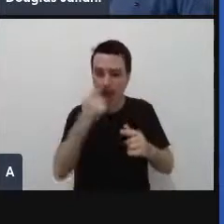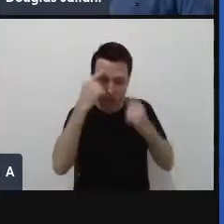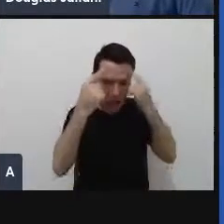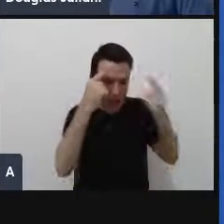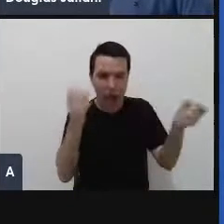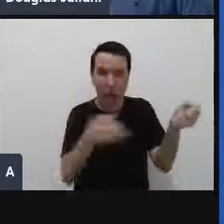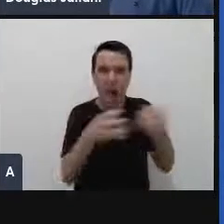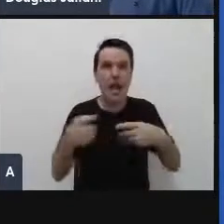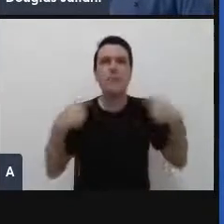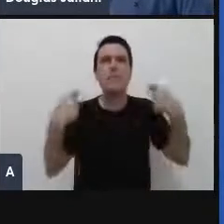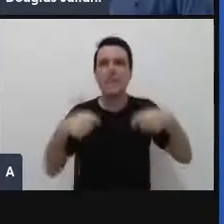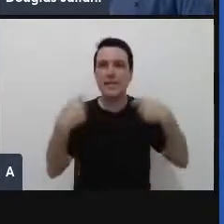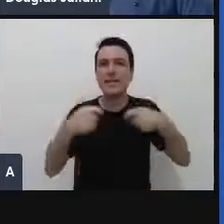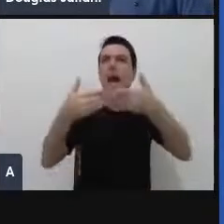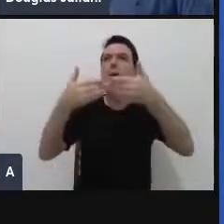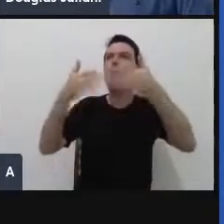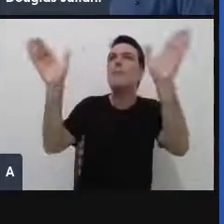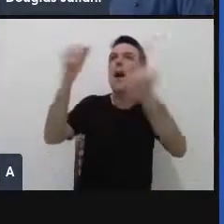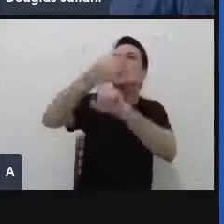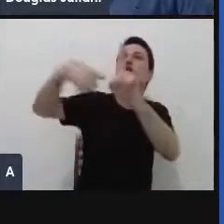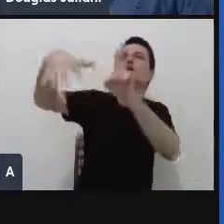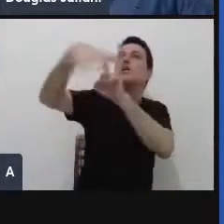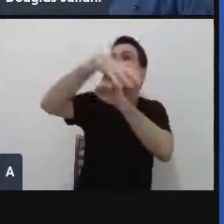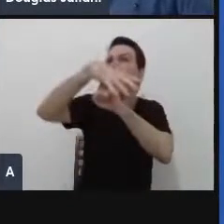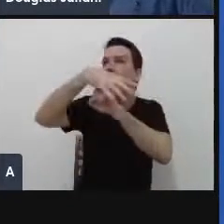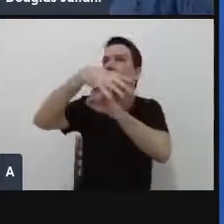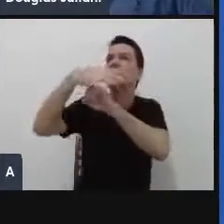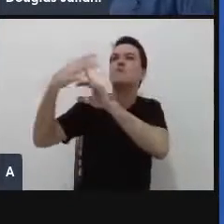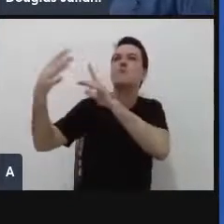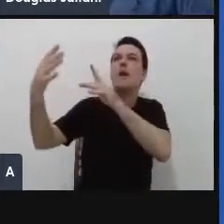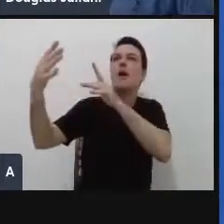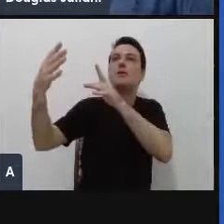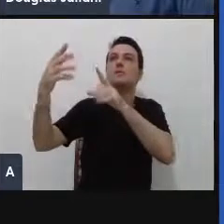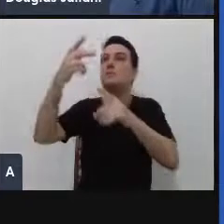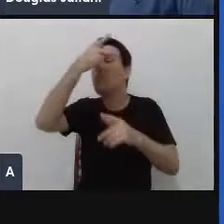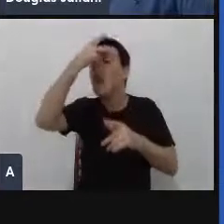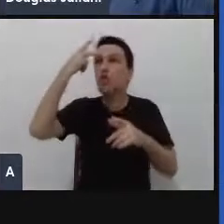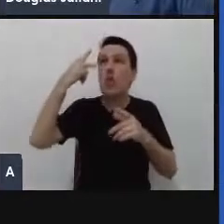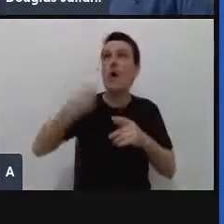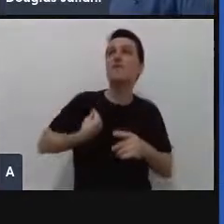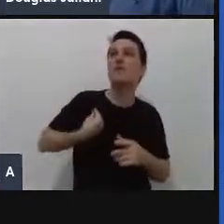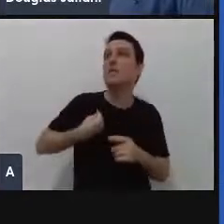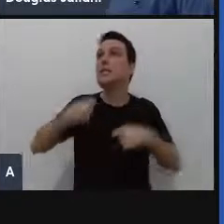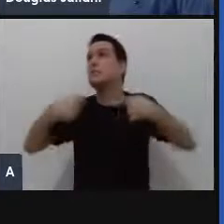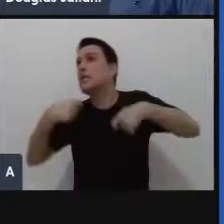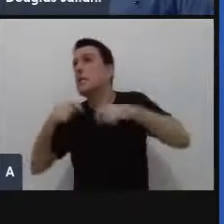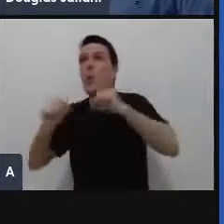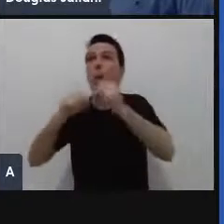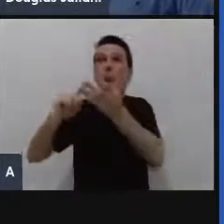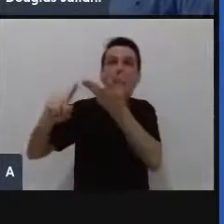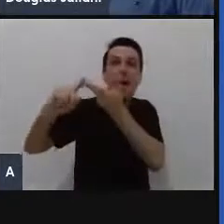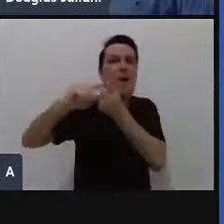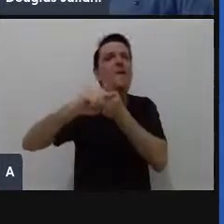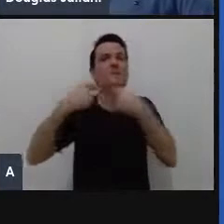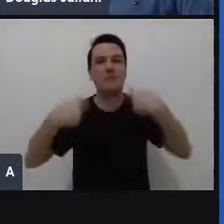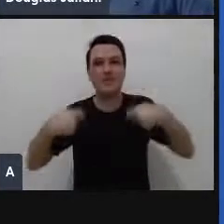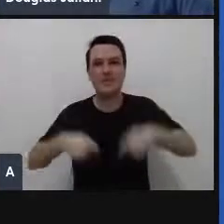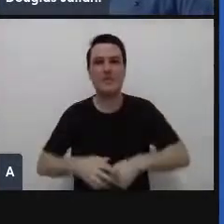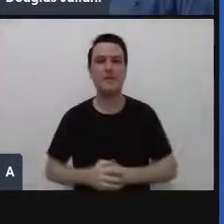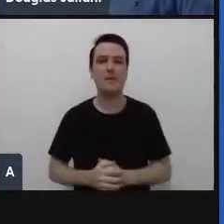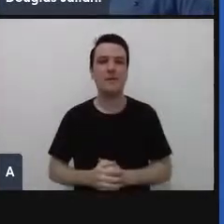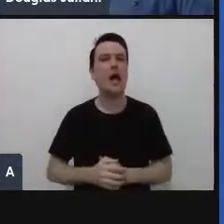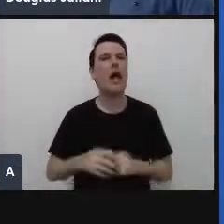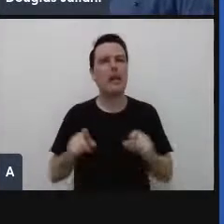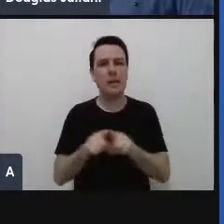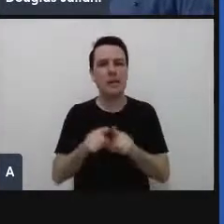sociedade acessa os dados acessa o que essas pessoas estão vivendo e por isso aqui tem uma coisa muito